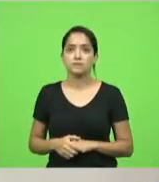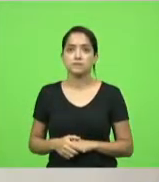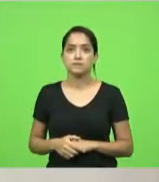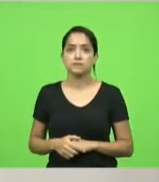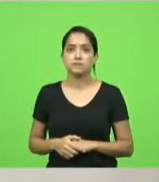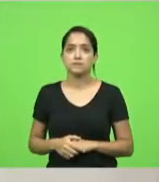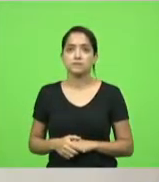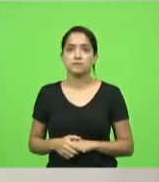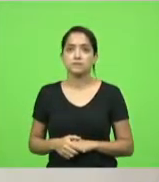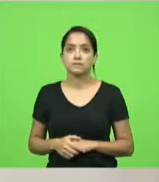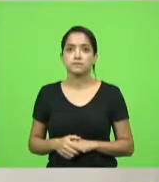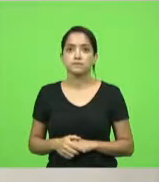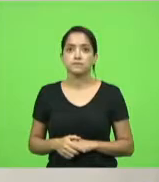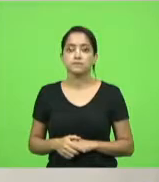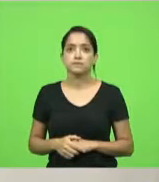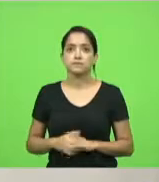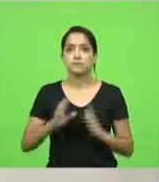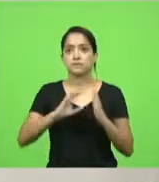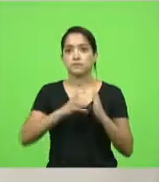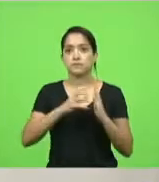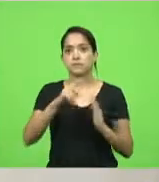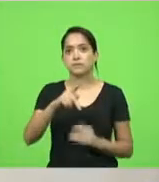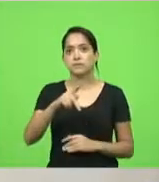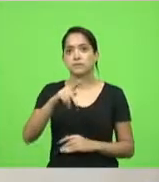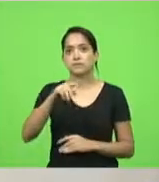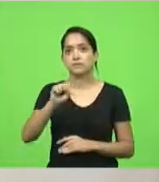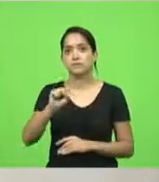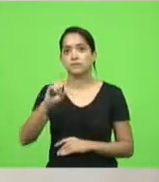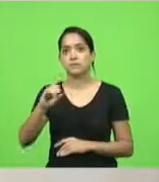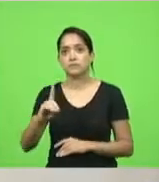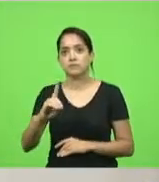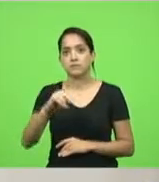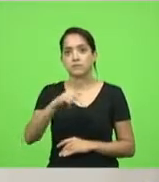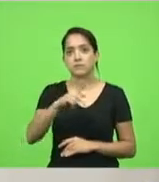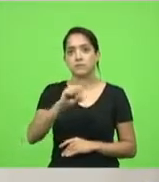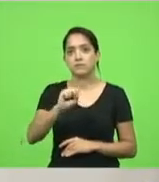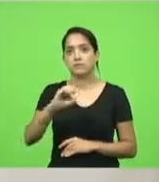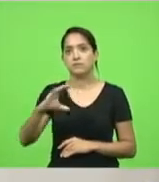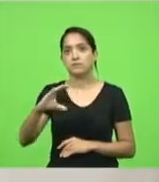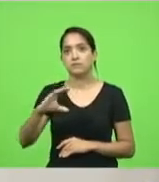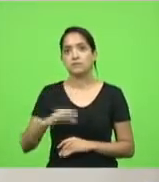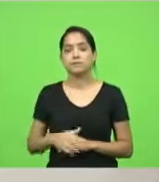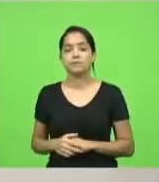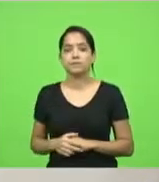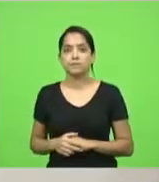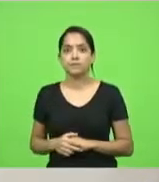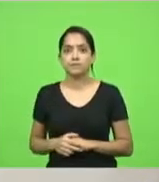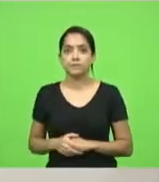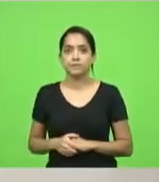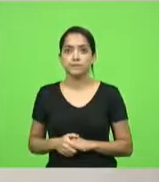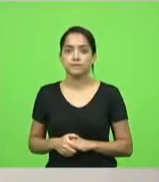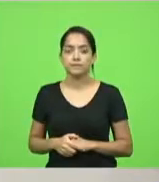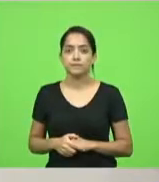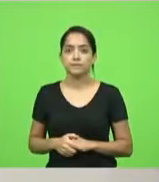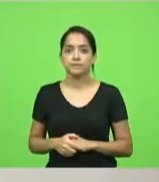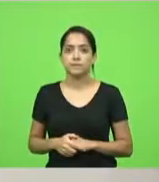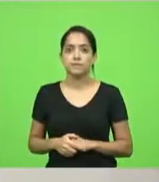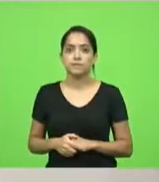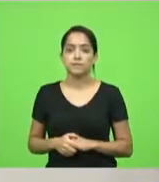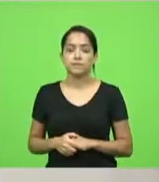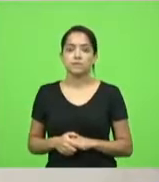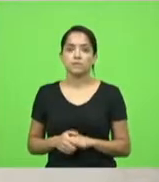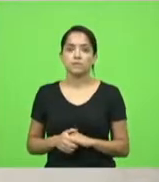Sem oradores, bloco PSD-PSC. Sr. Presidente, se me permite.